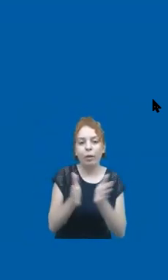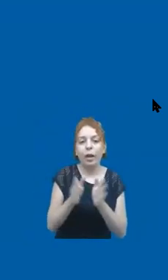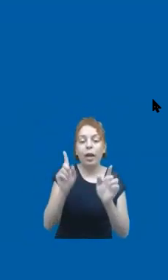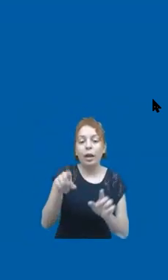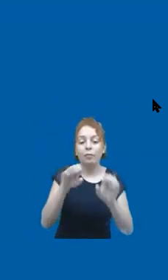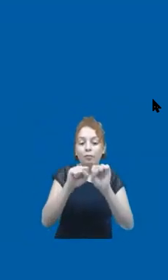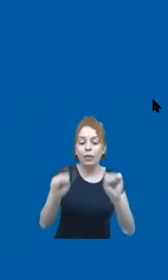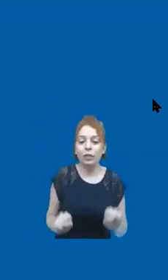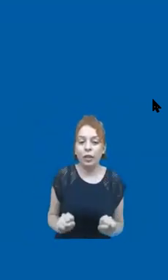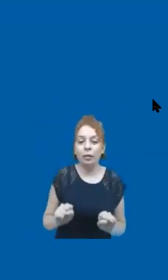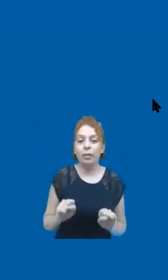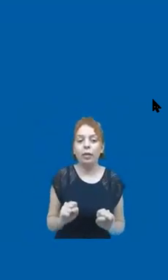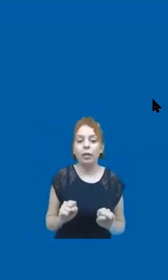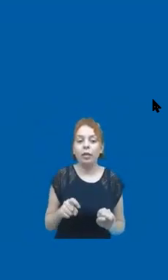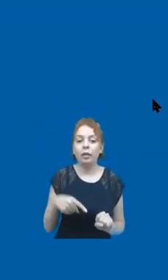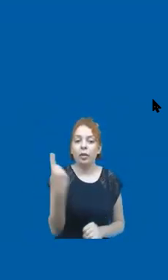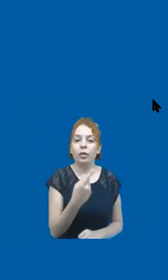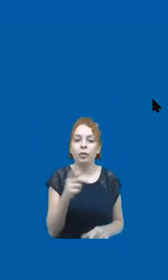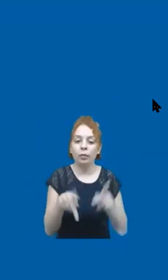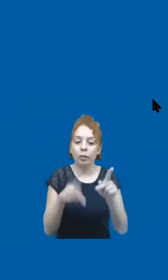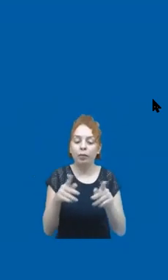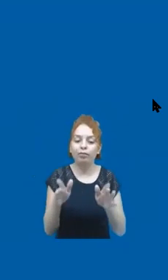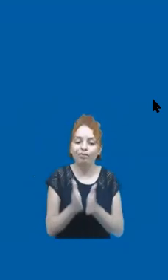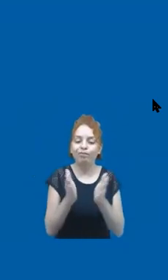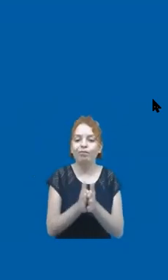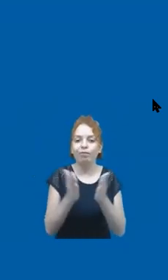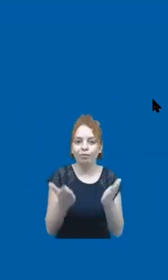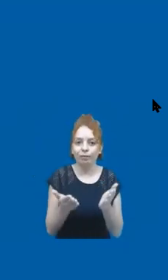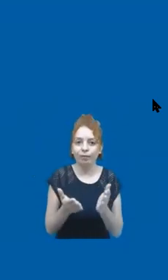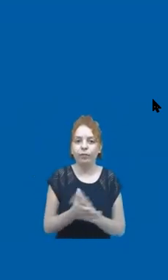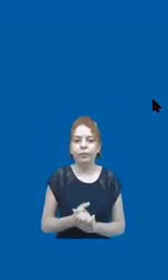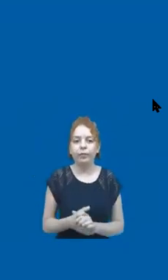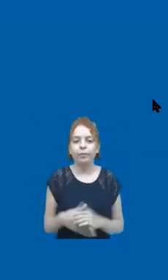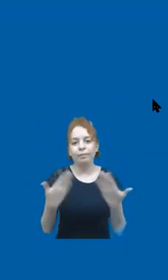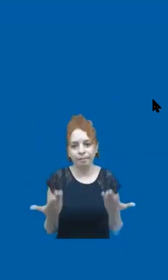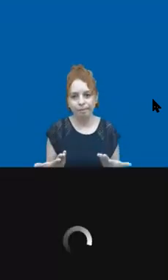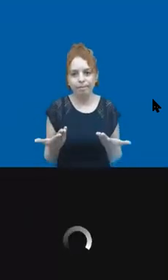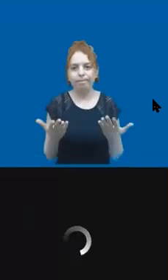que faz com que a gente seja um povo empobrecido, e é isso.